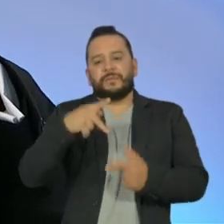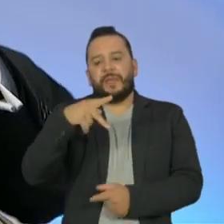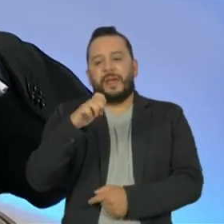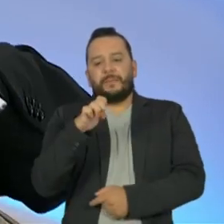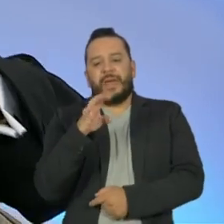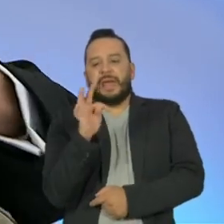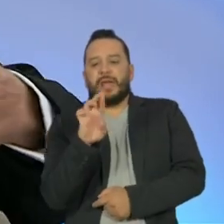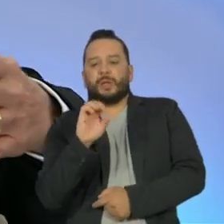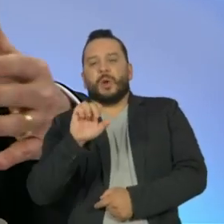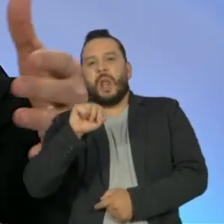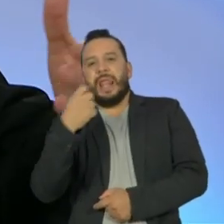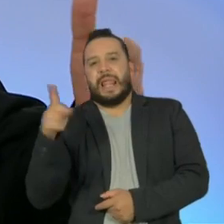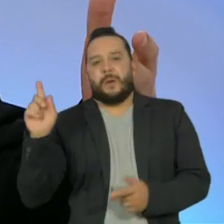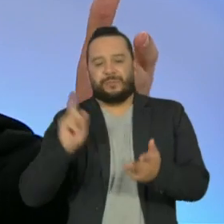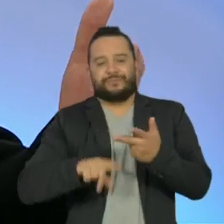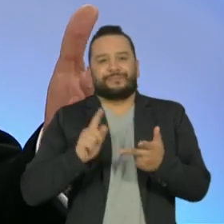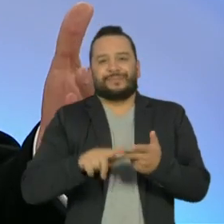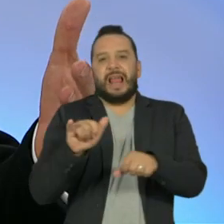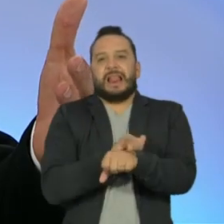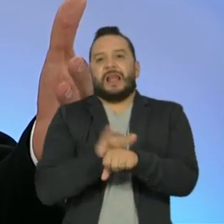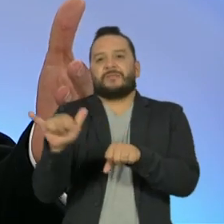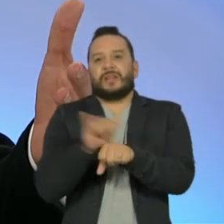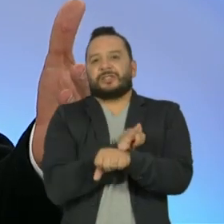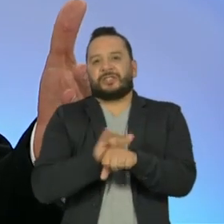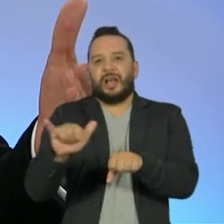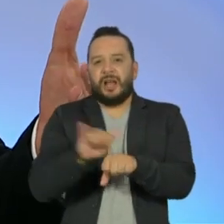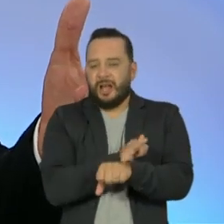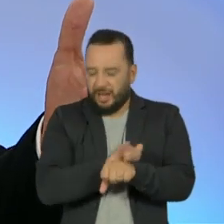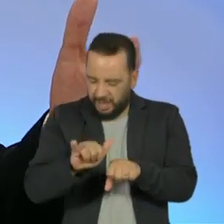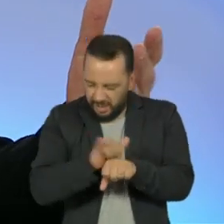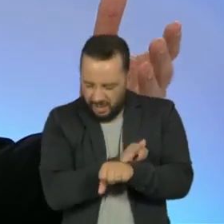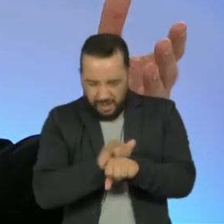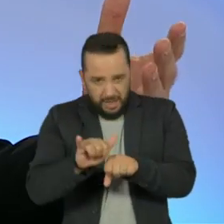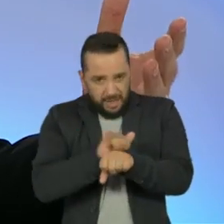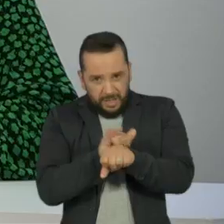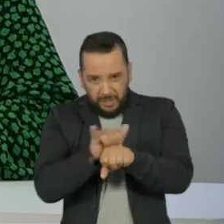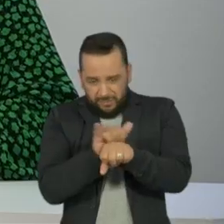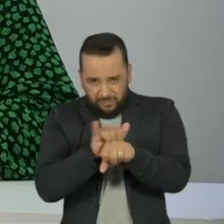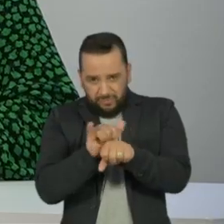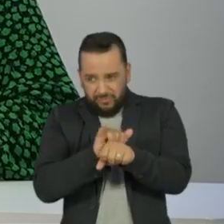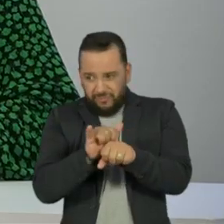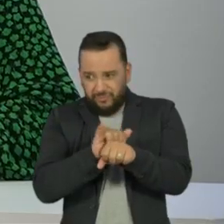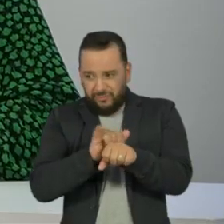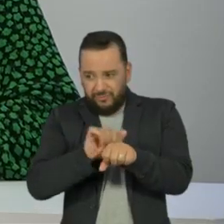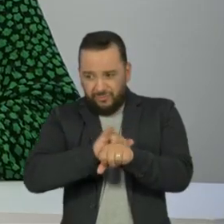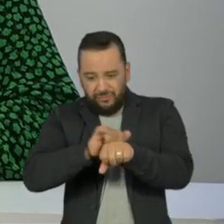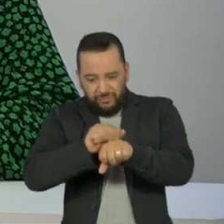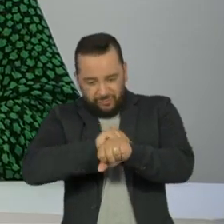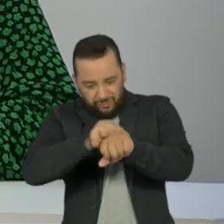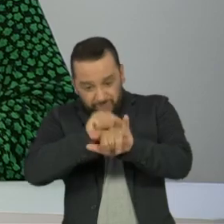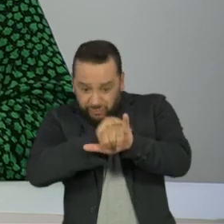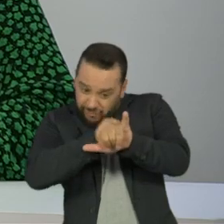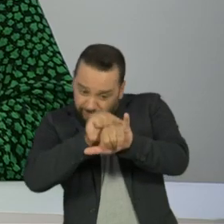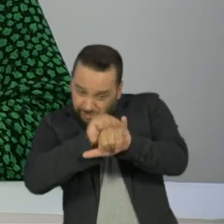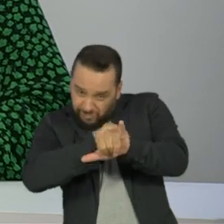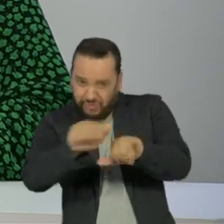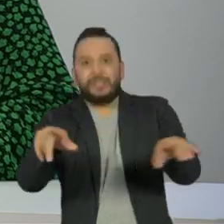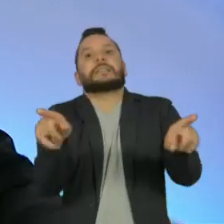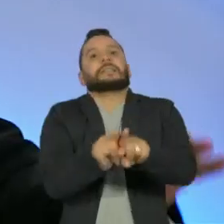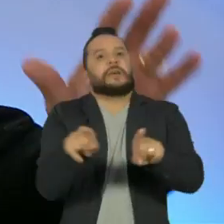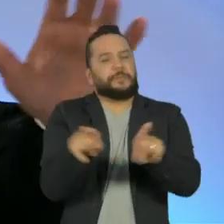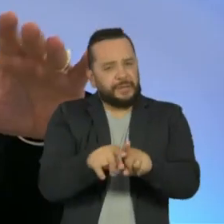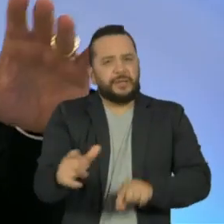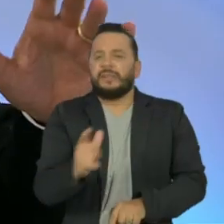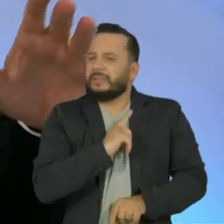com o desbaratamento de uma teia de coisas erradas dentro da estrutura do Estado.